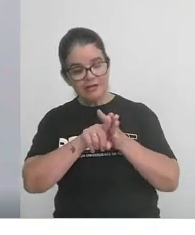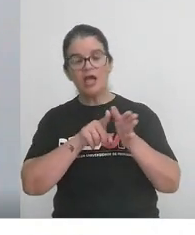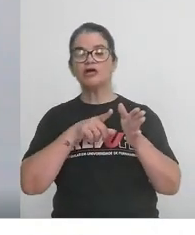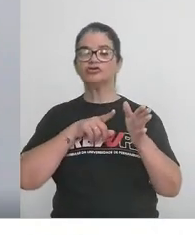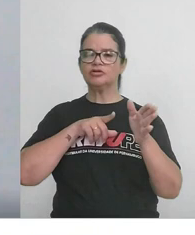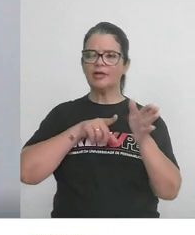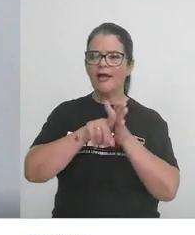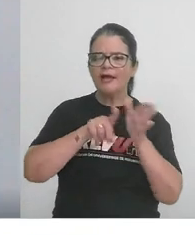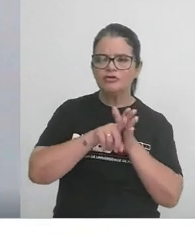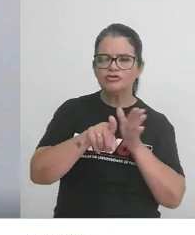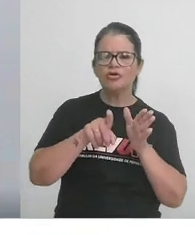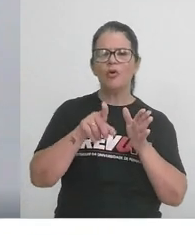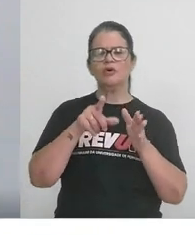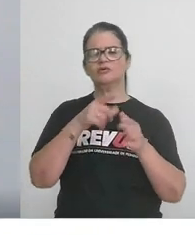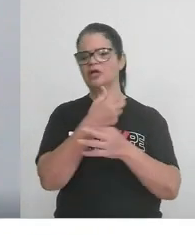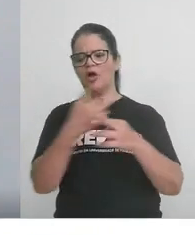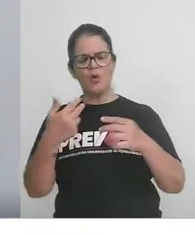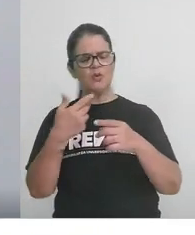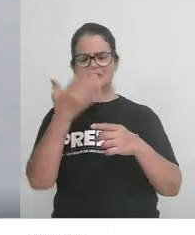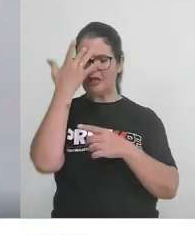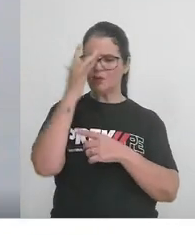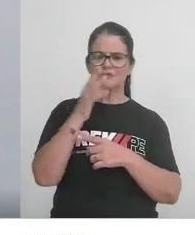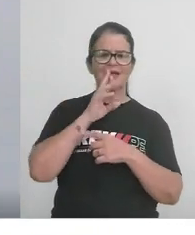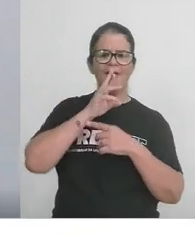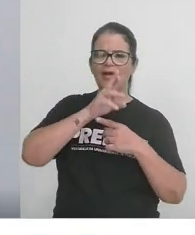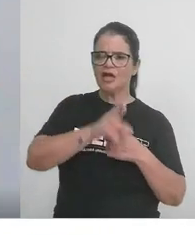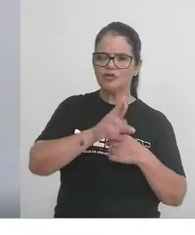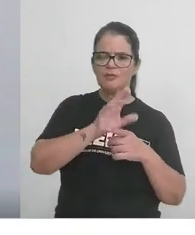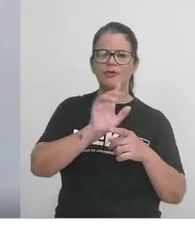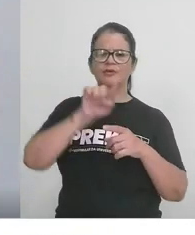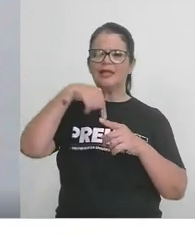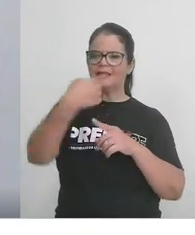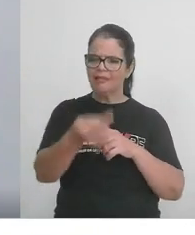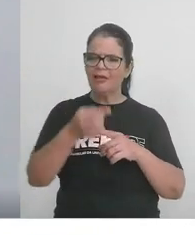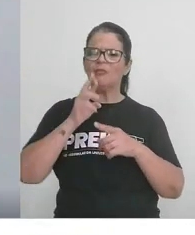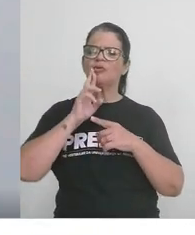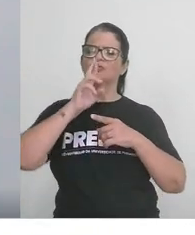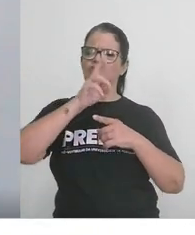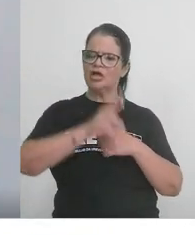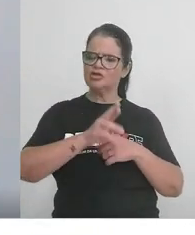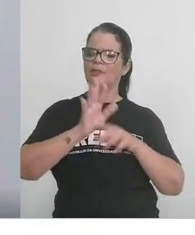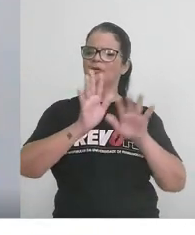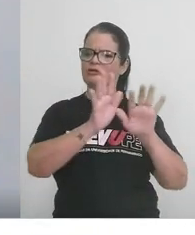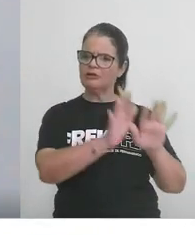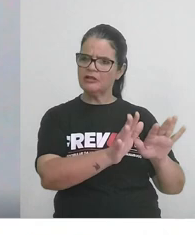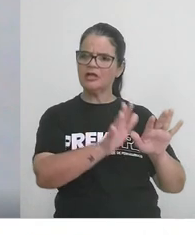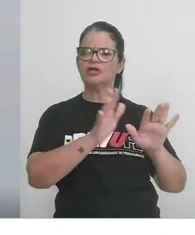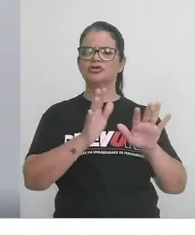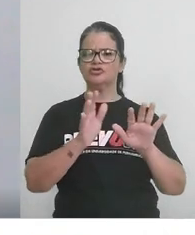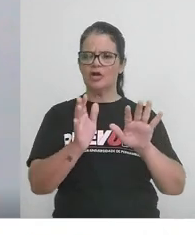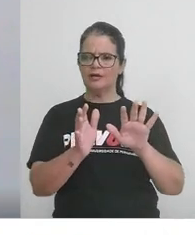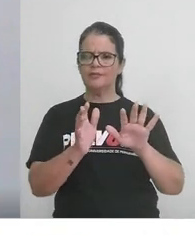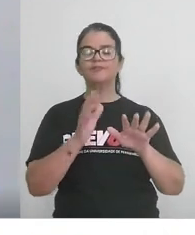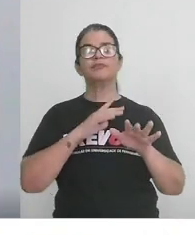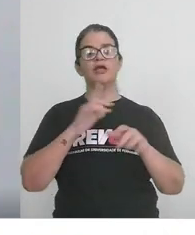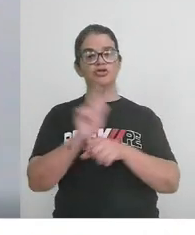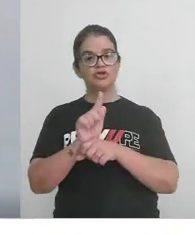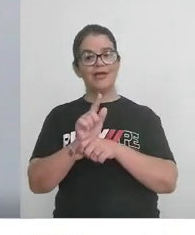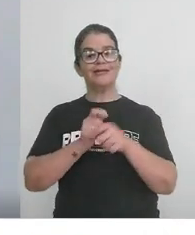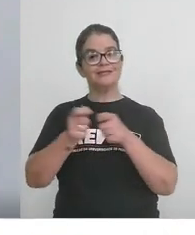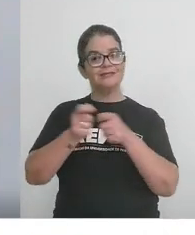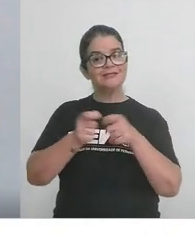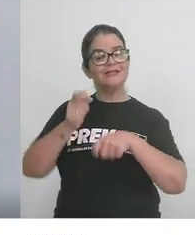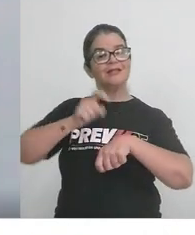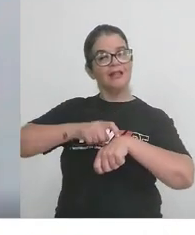questões, aquela que não sabe responder, deixa para depois as difíceis, tá? Gerencie seu